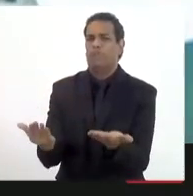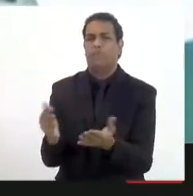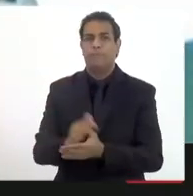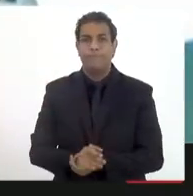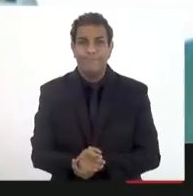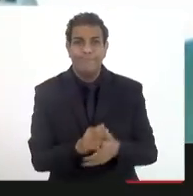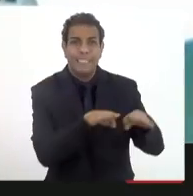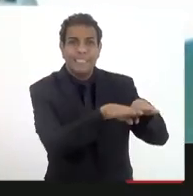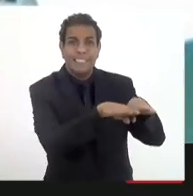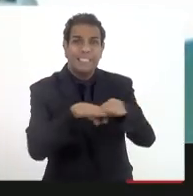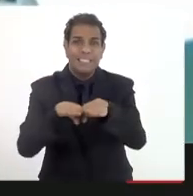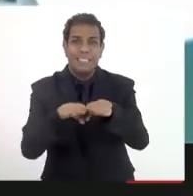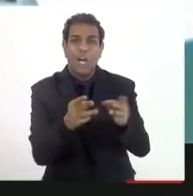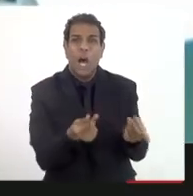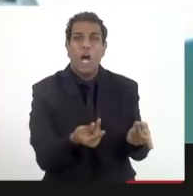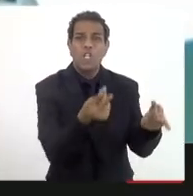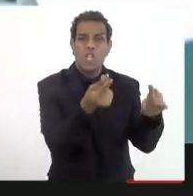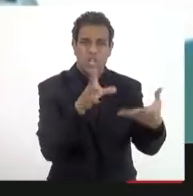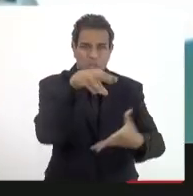estabilização fiscal